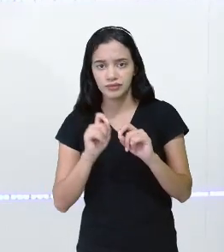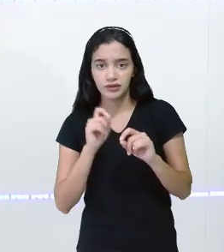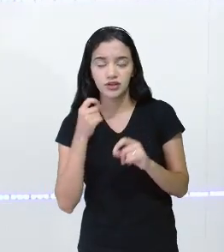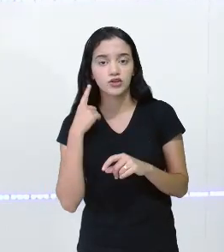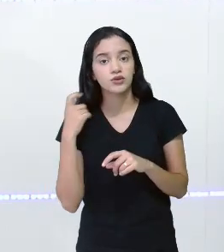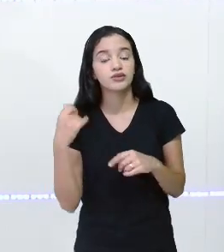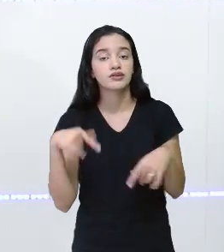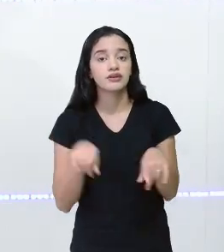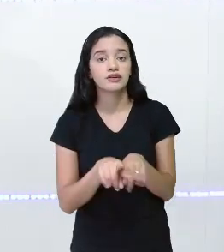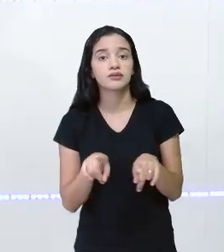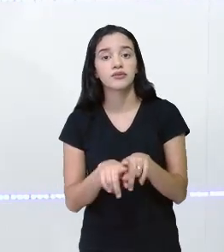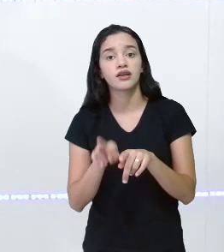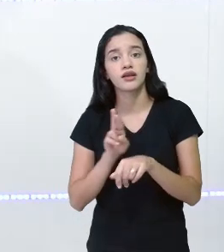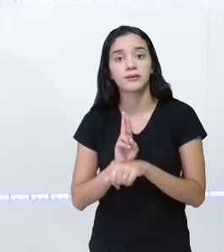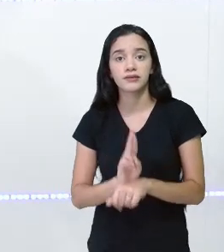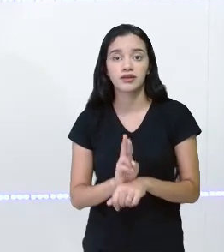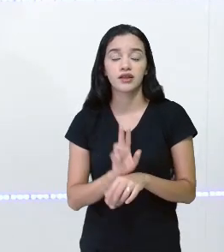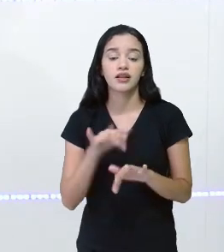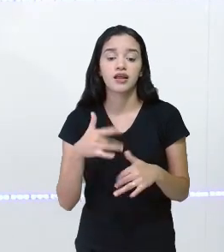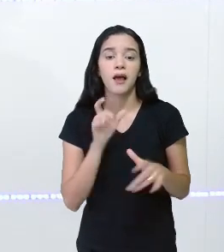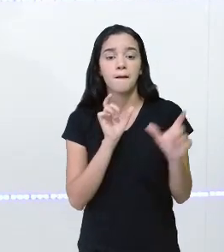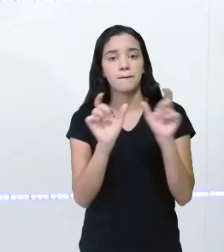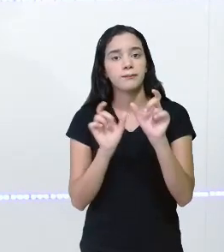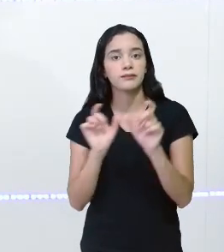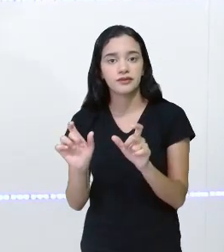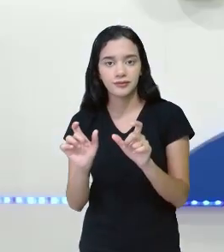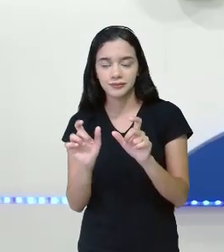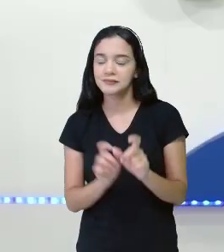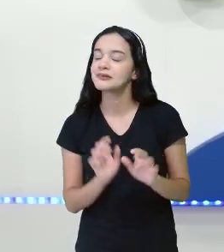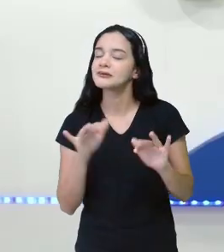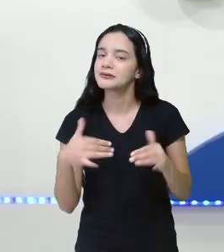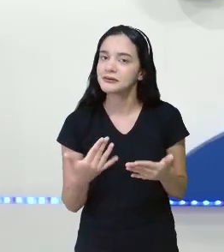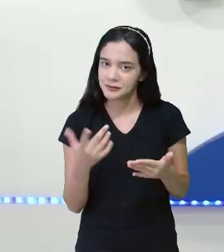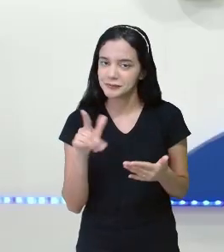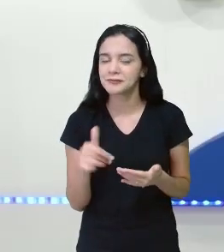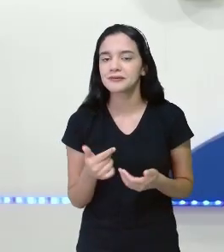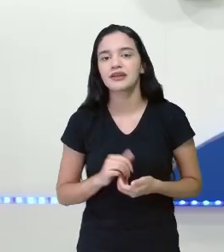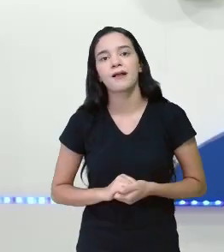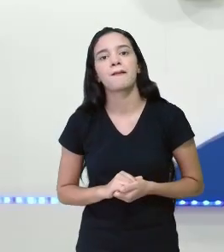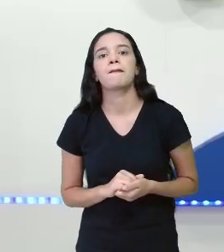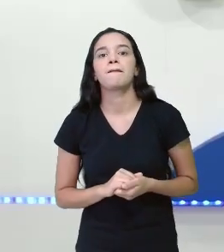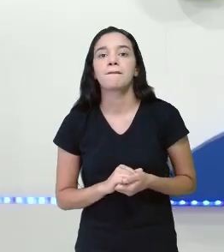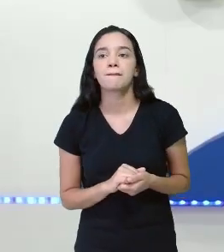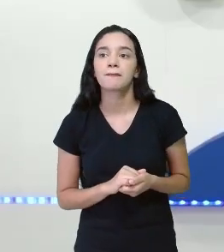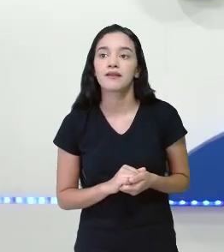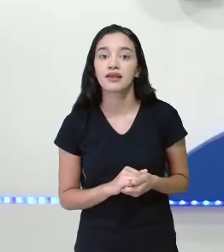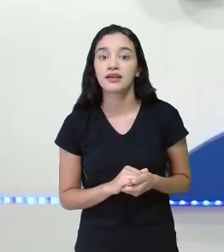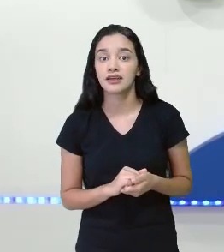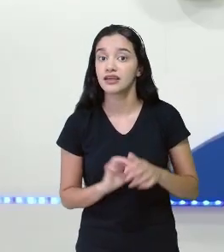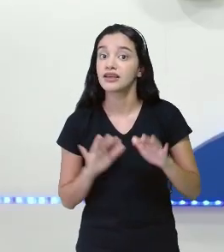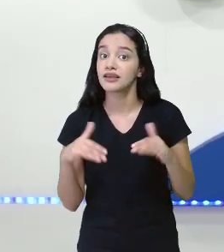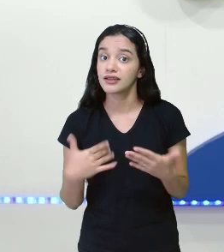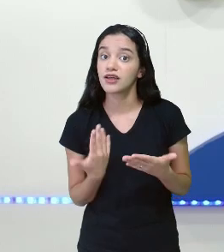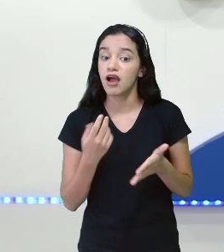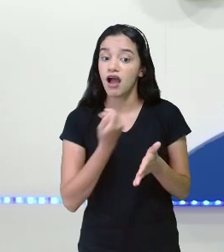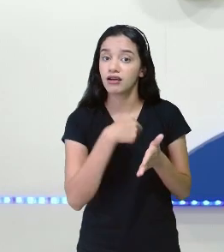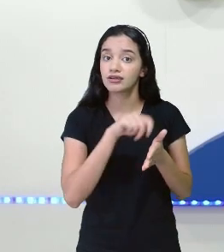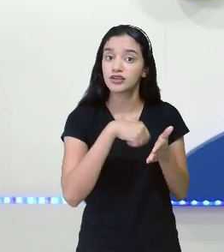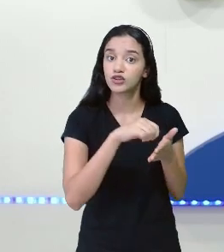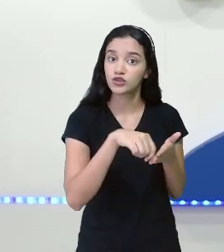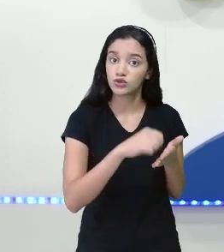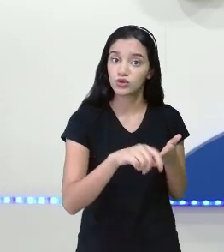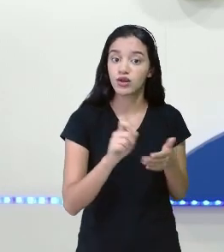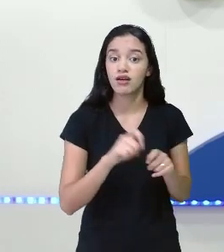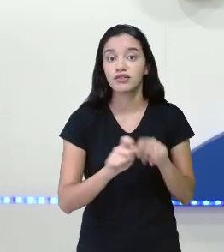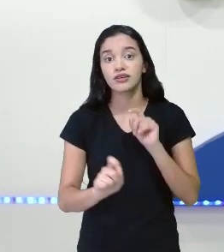sons representados através das palavras? E então, professora Mauricéia, aí a escritora